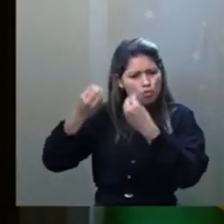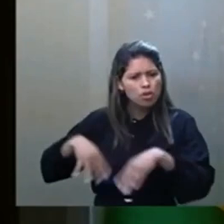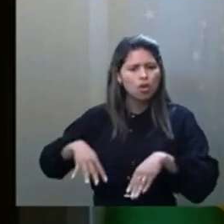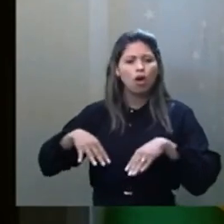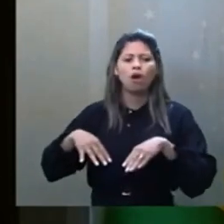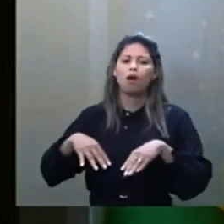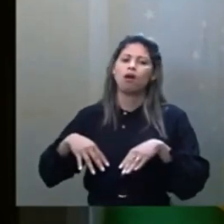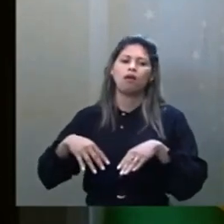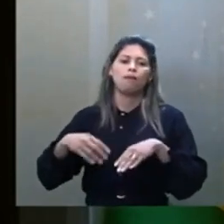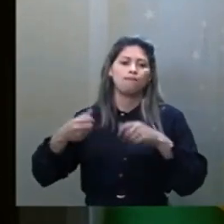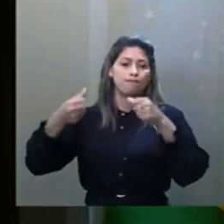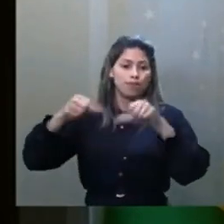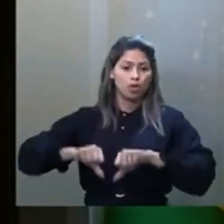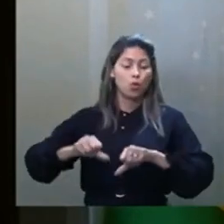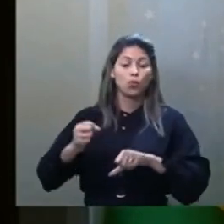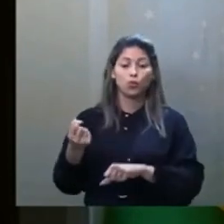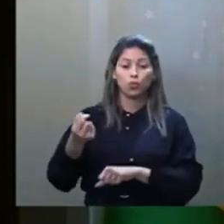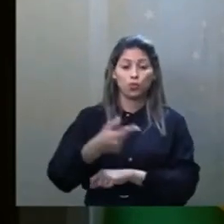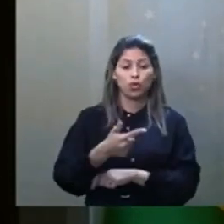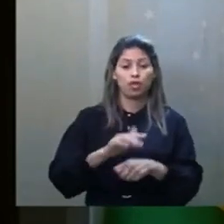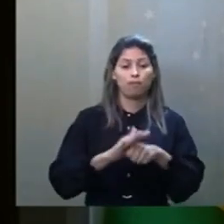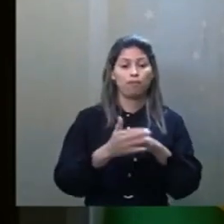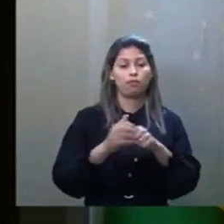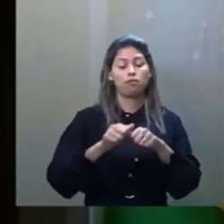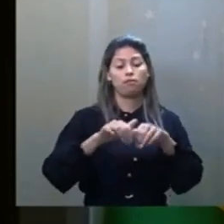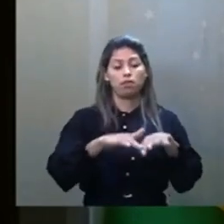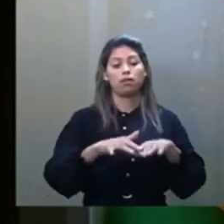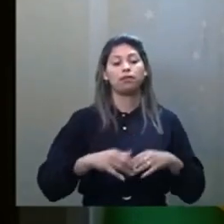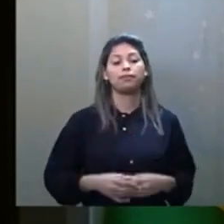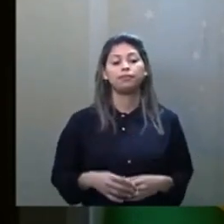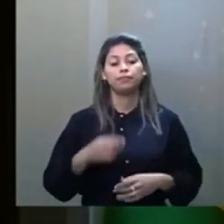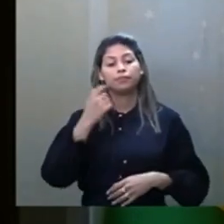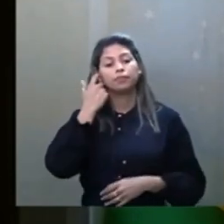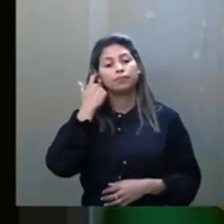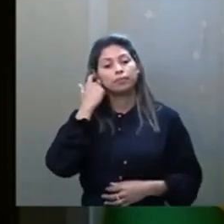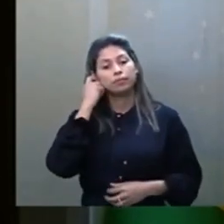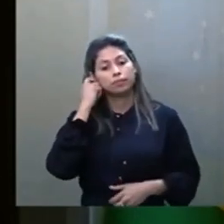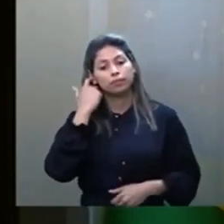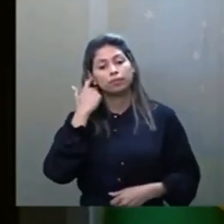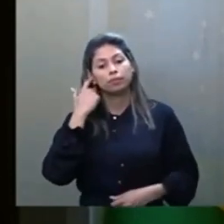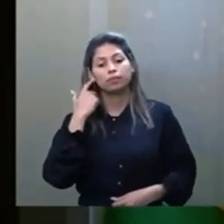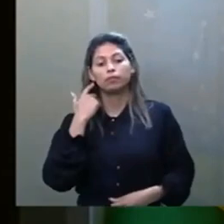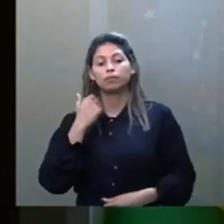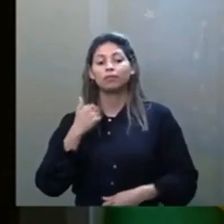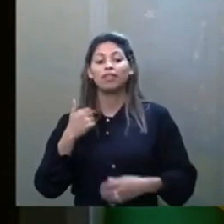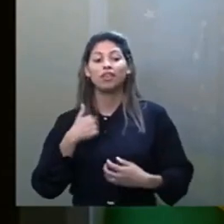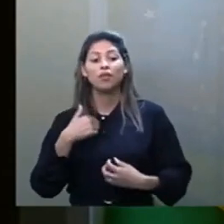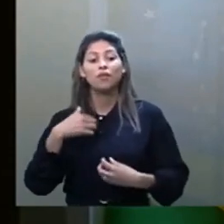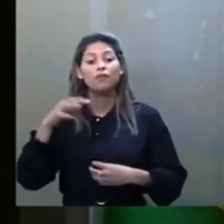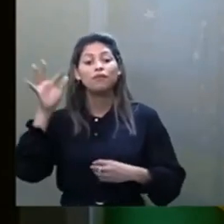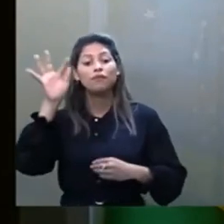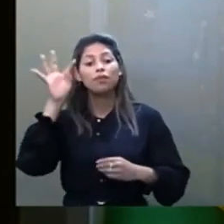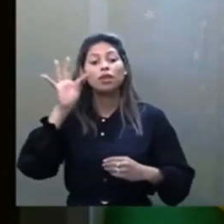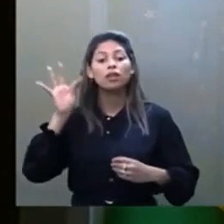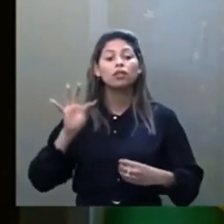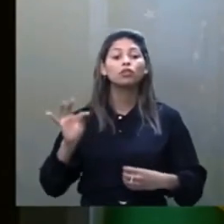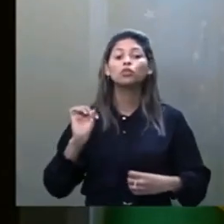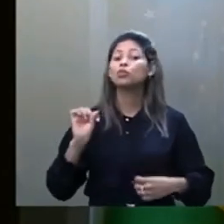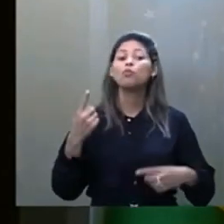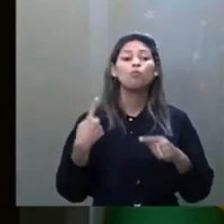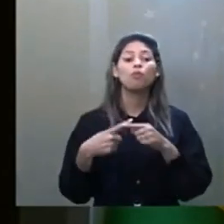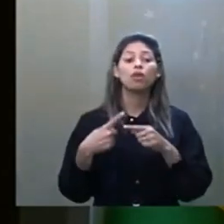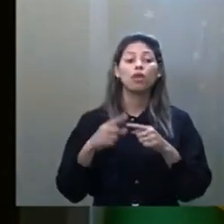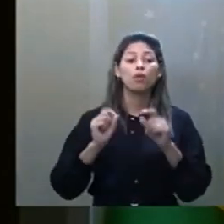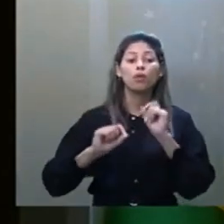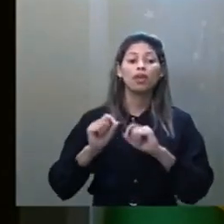Então, vamos avançar. Quanto eu fiquei muito feliz, quanto a questão das drogas. Olha como o Chico se manifestou sobre tantos